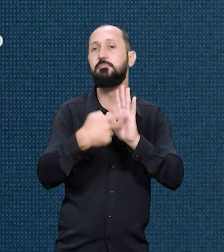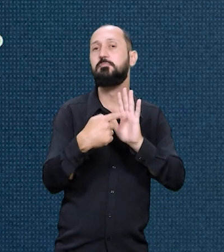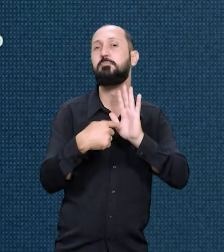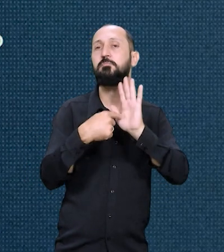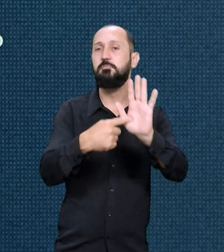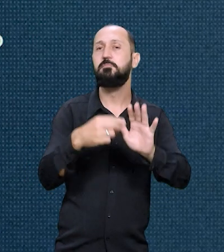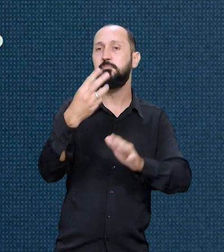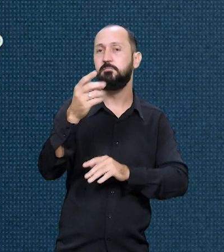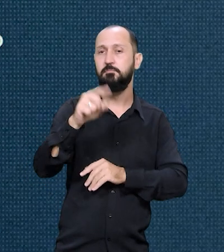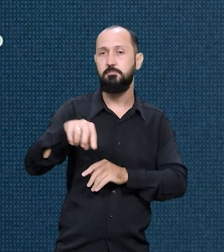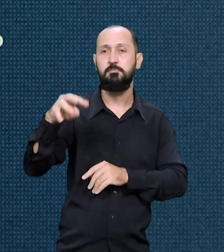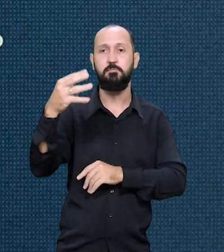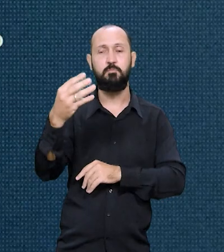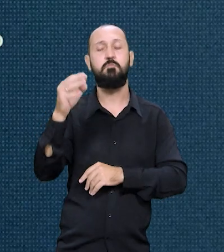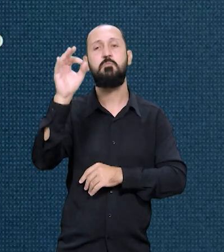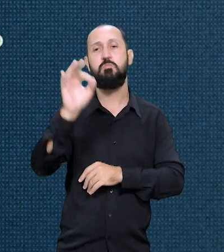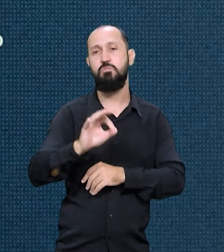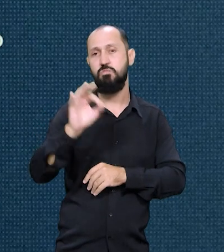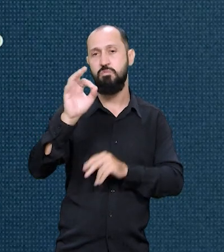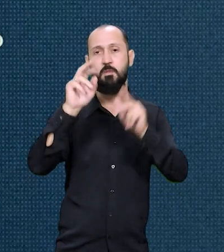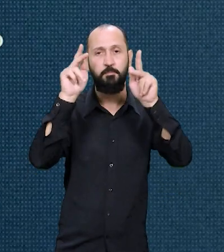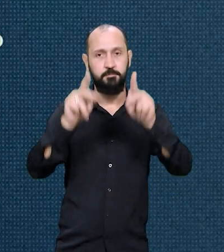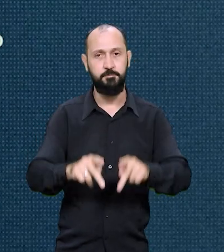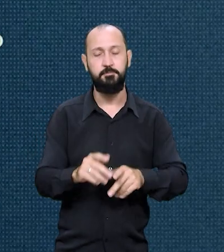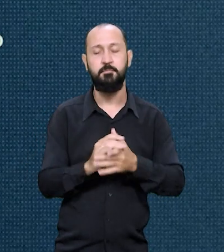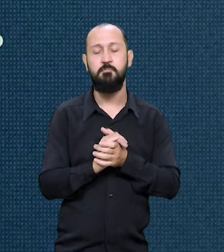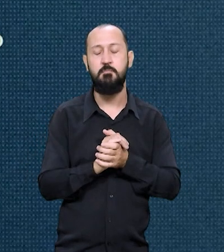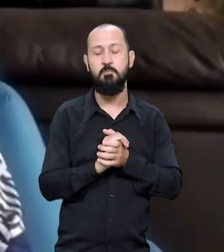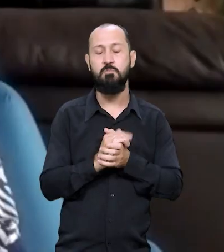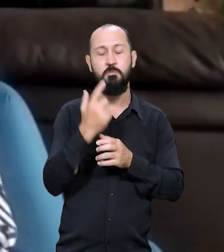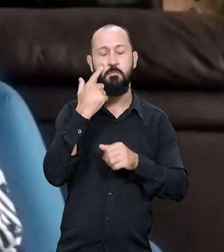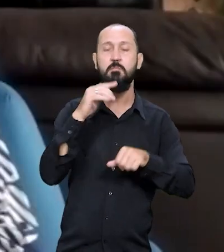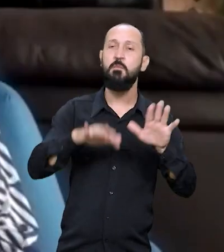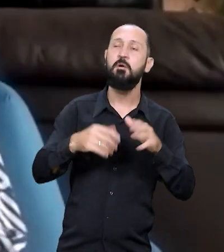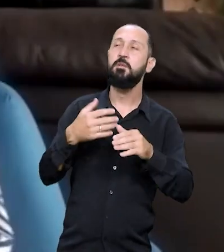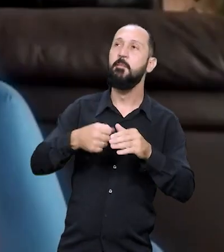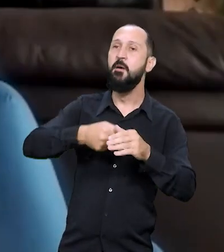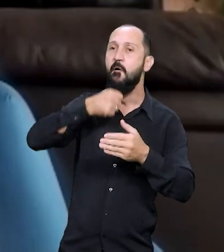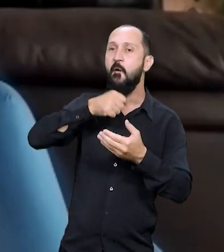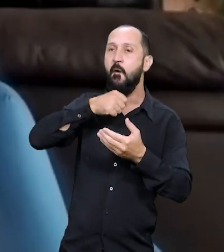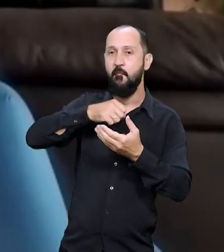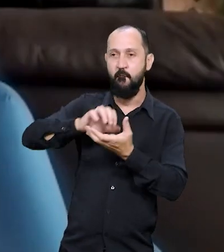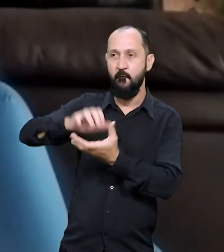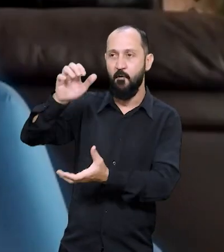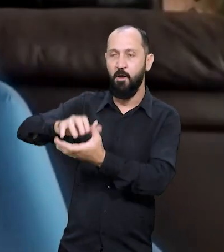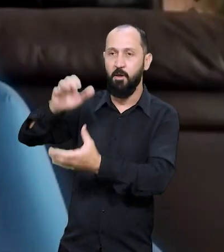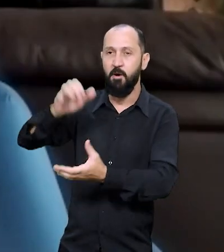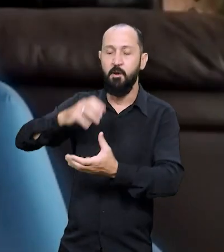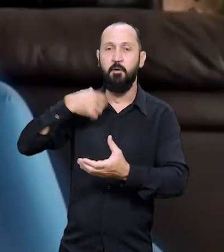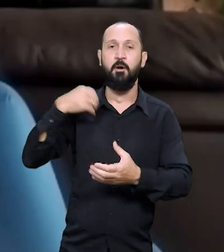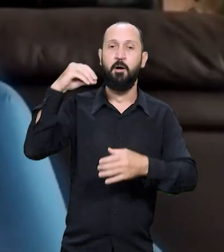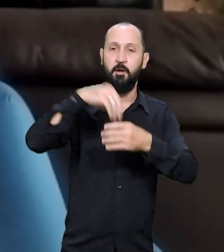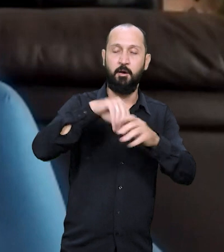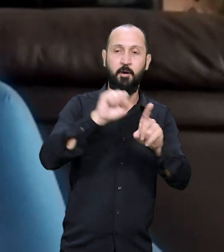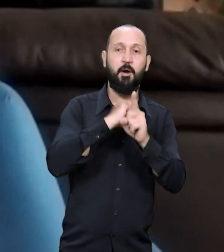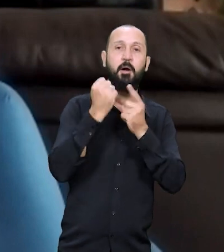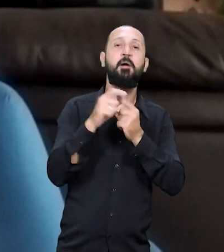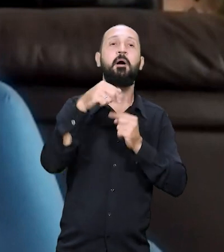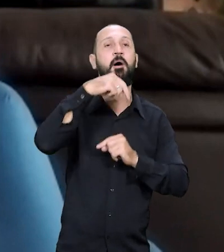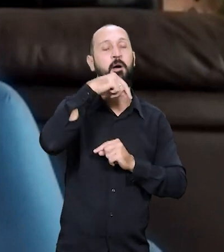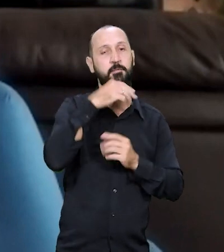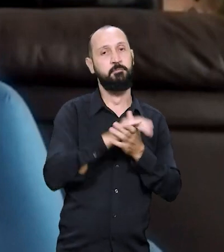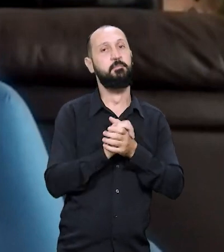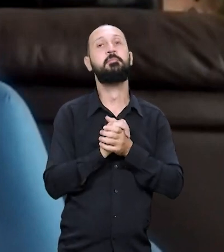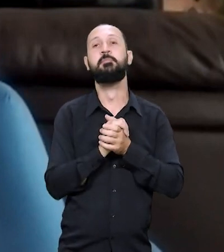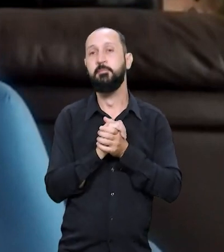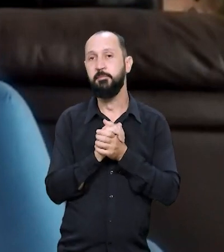o que representa 3,4% da população. A gente fala que a gente tem mais avós do que netos na nossa sociedade,